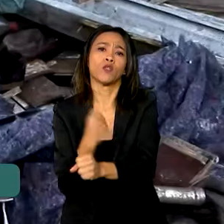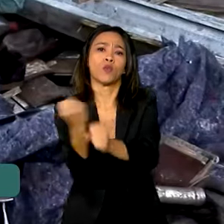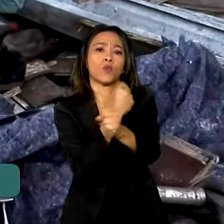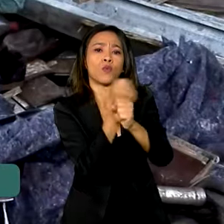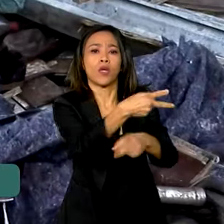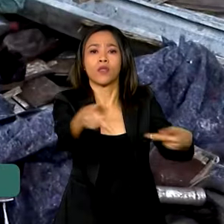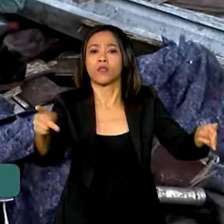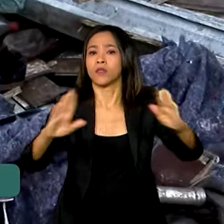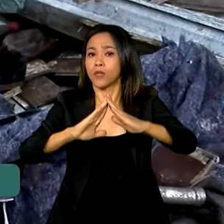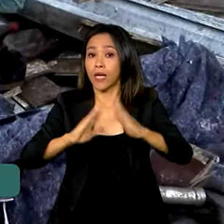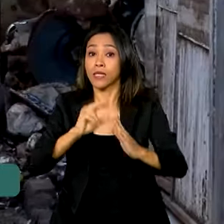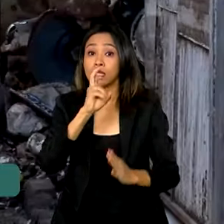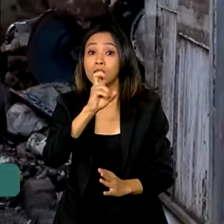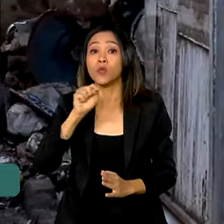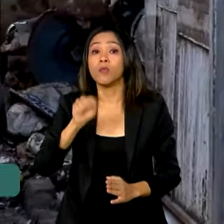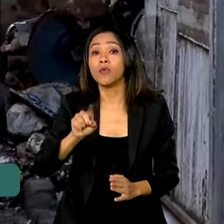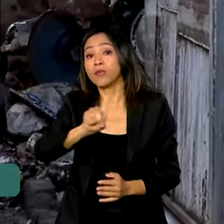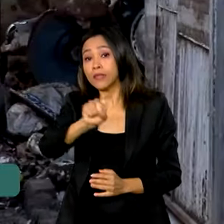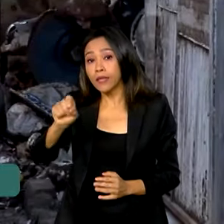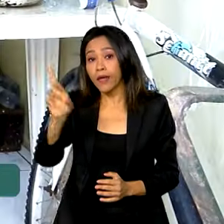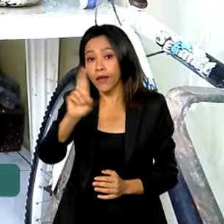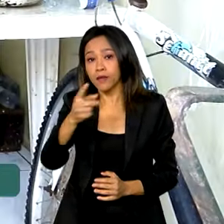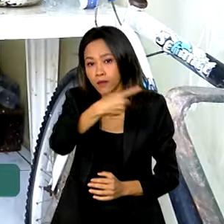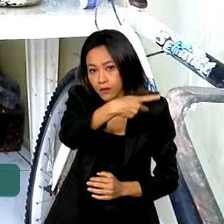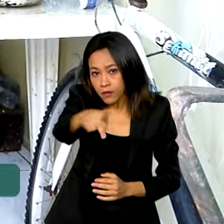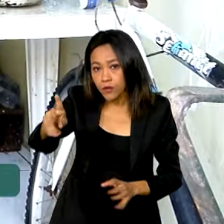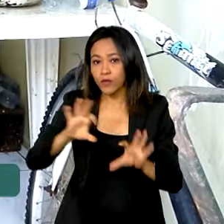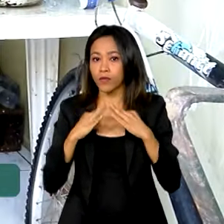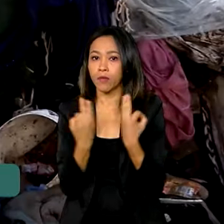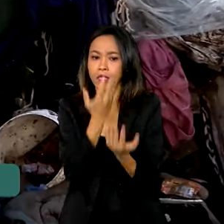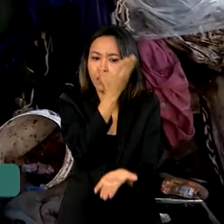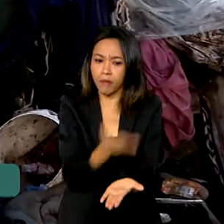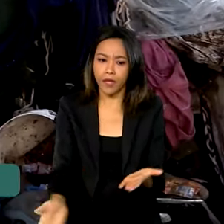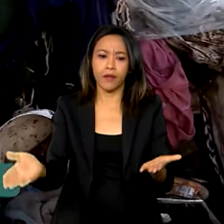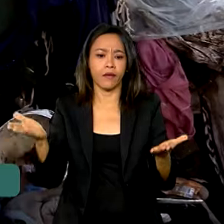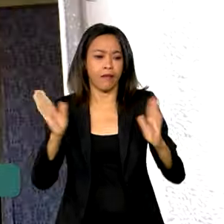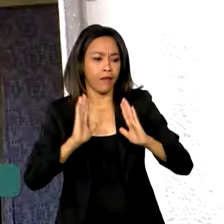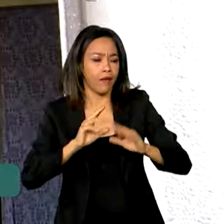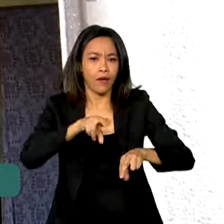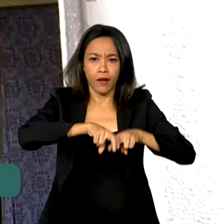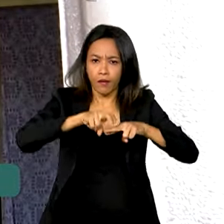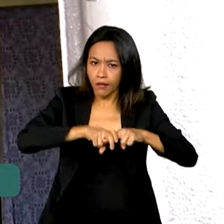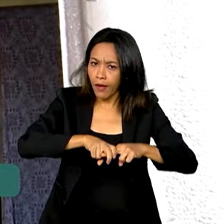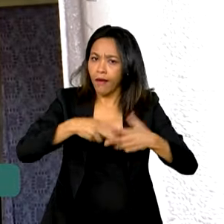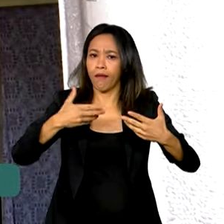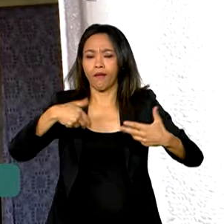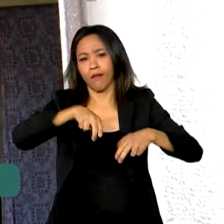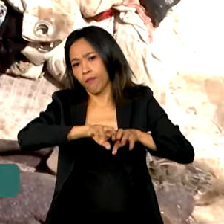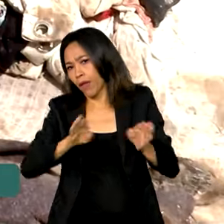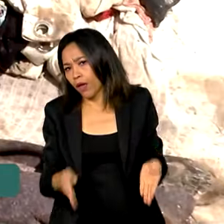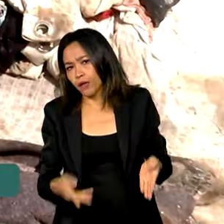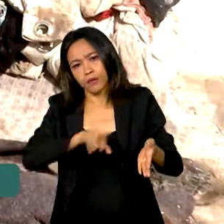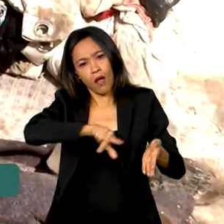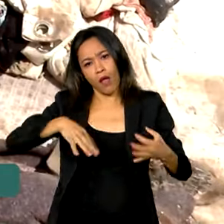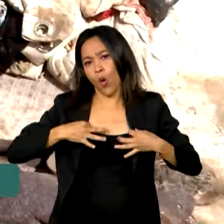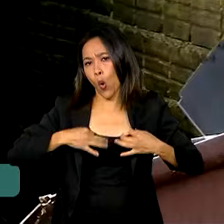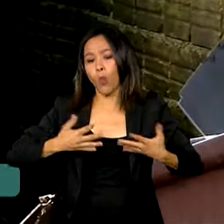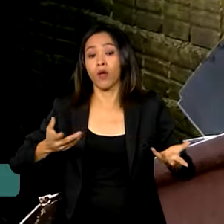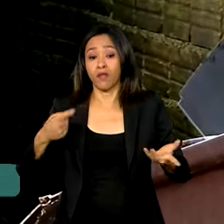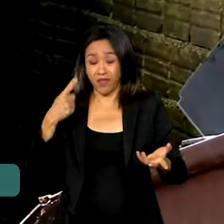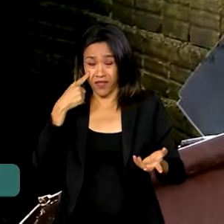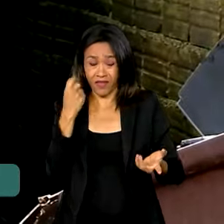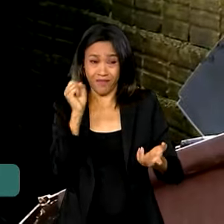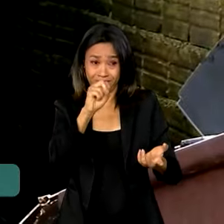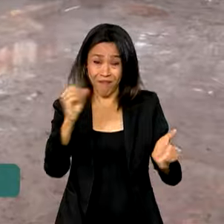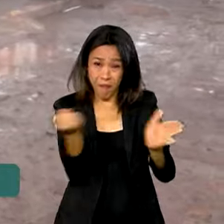no valor de 5 mil e 100 reais para as famílias que perderam móveis e roupas. As marcas da destruição ainda podem